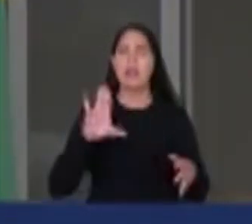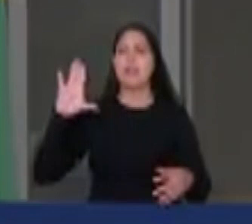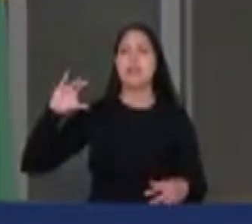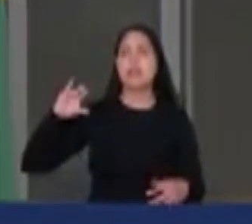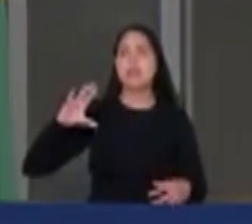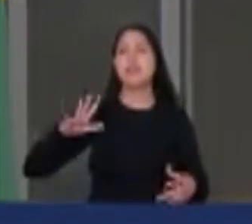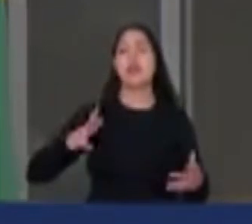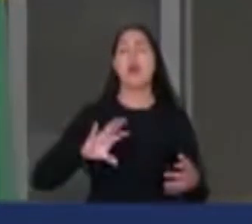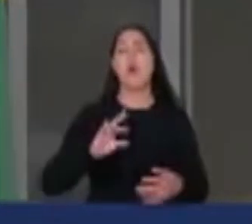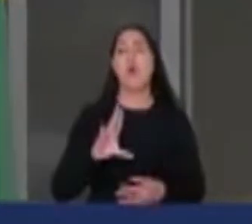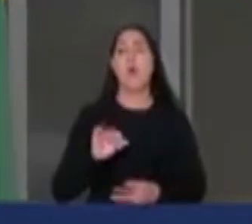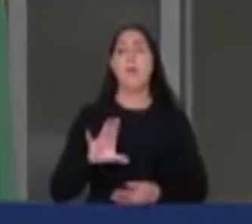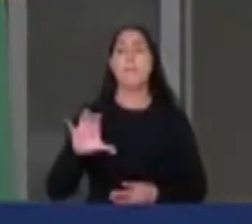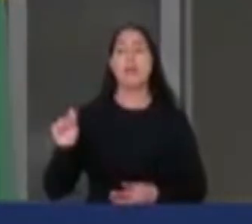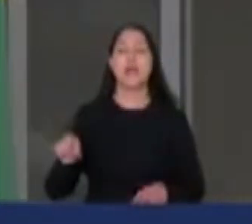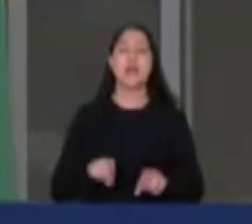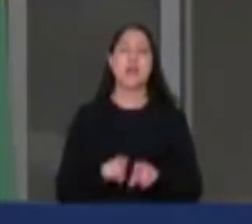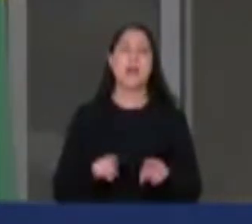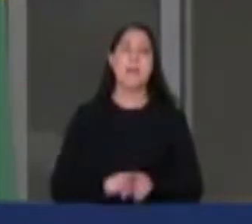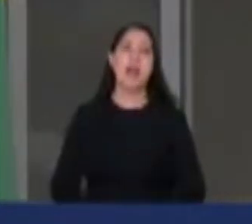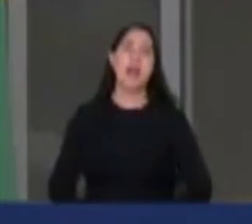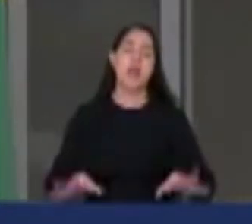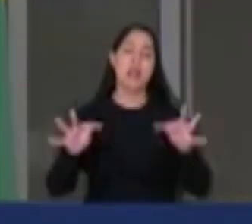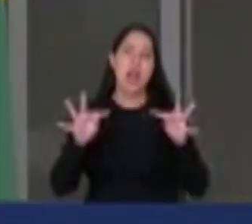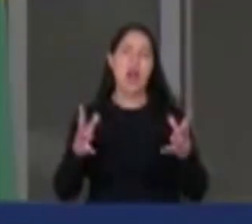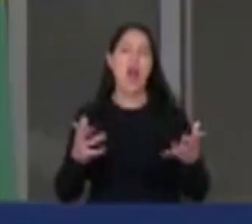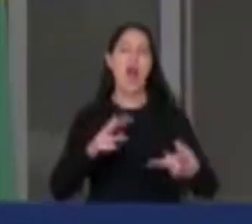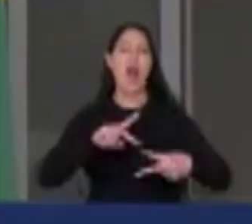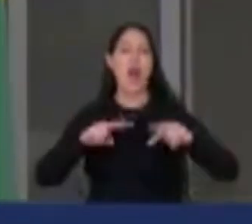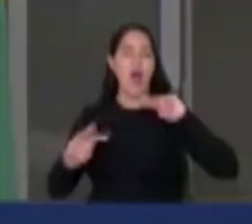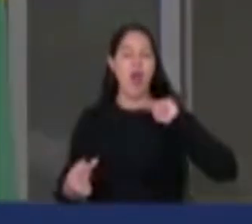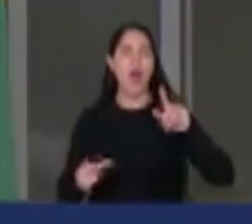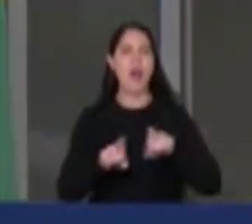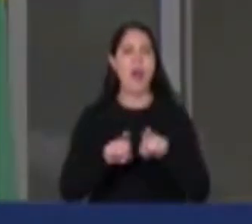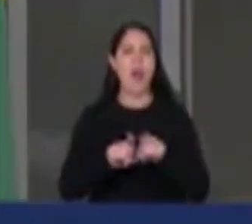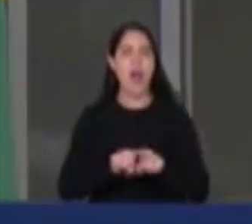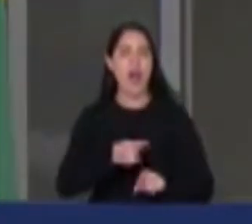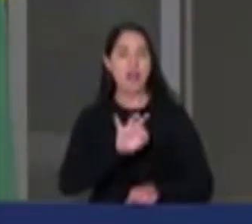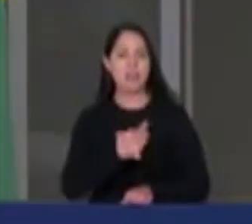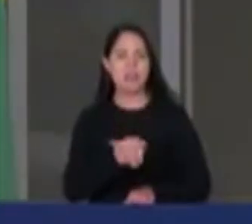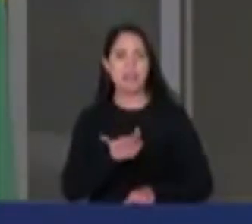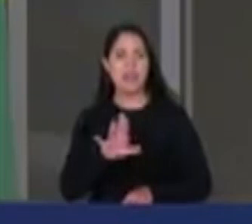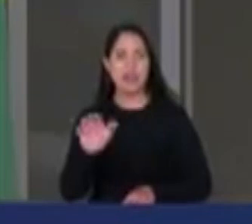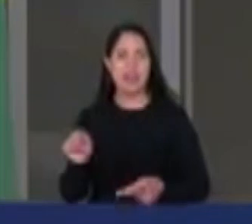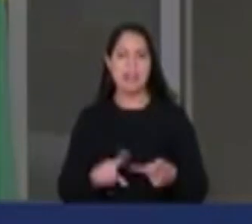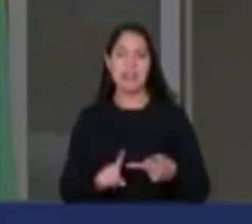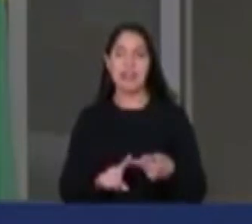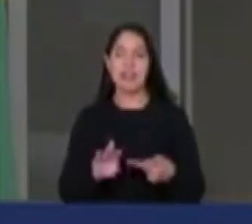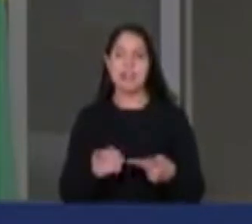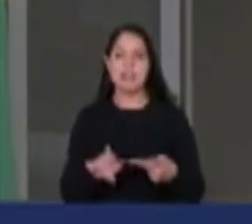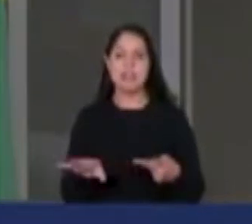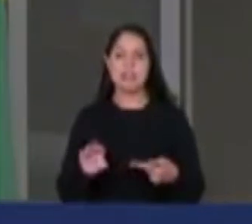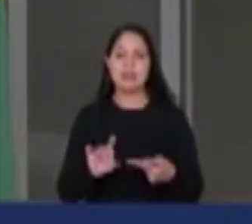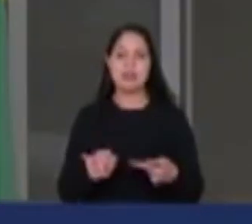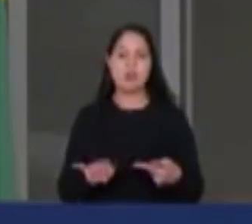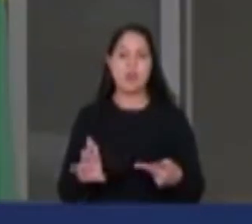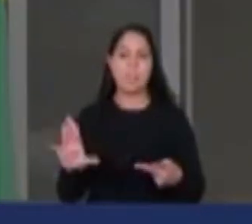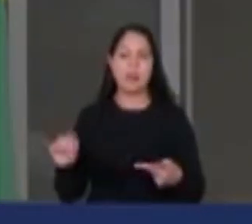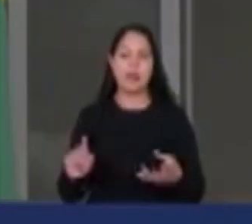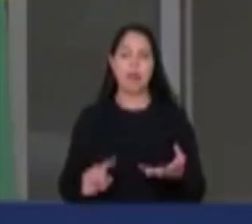tecnologia de melhoramento genético, da transgenia, da edição genômica, enfim, é realmente um